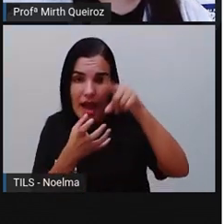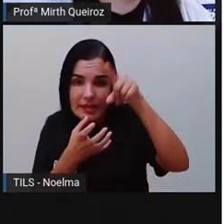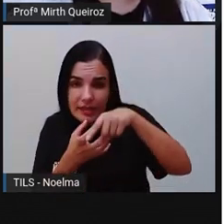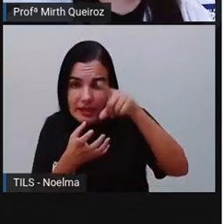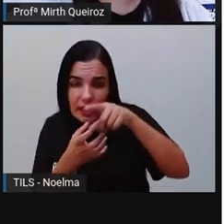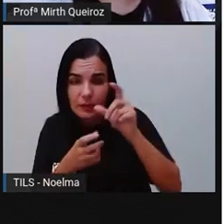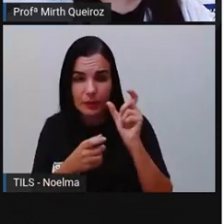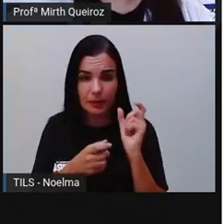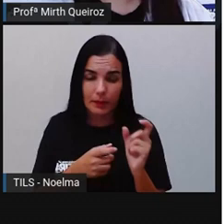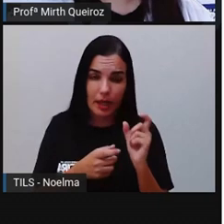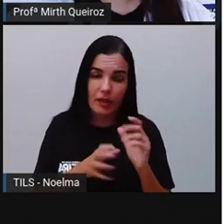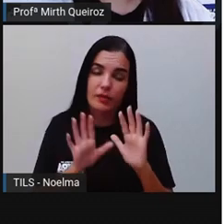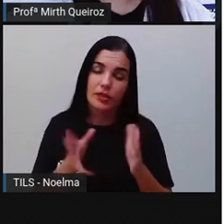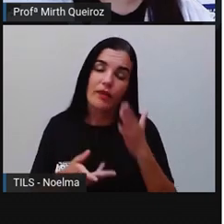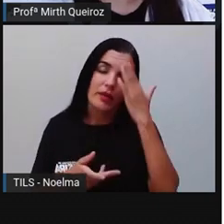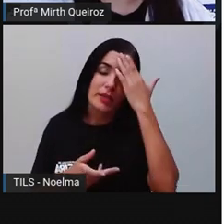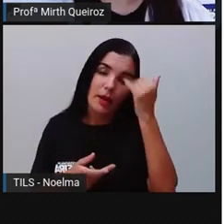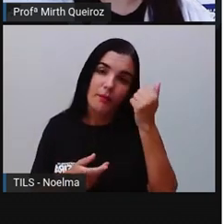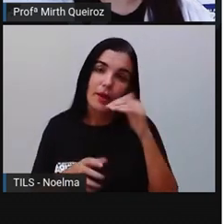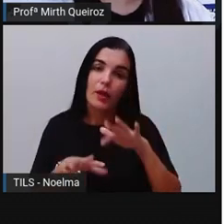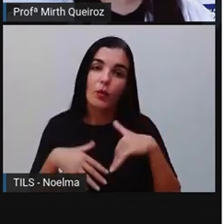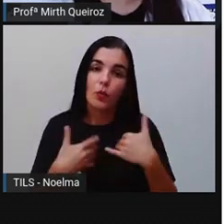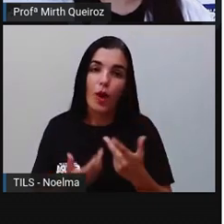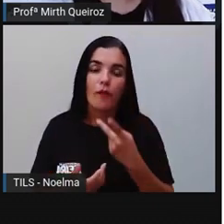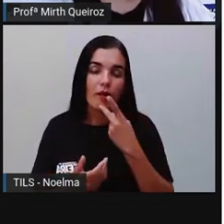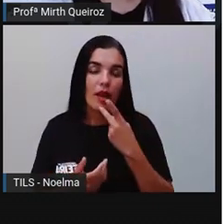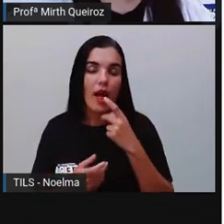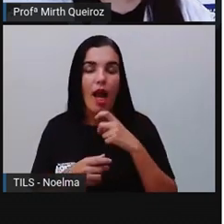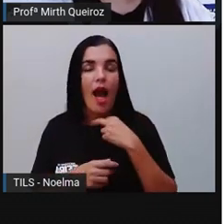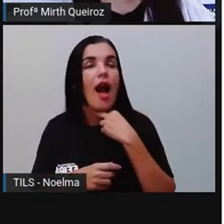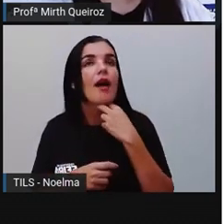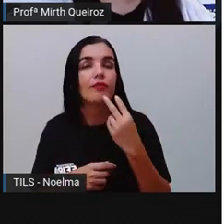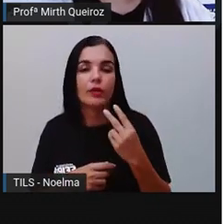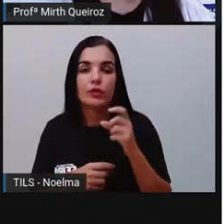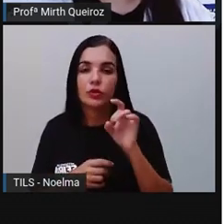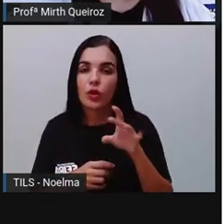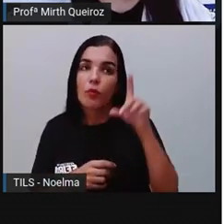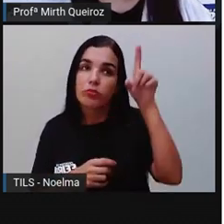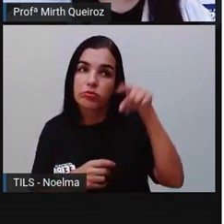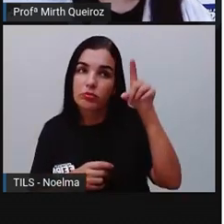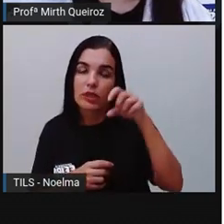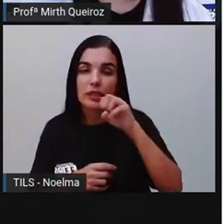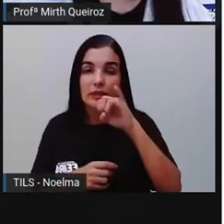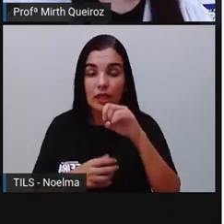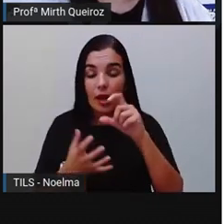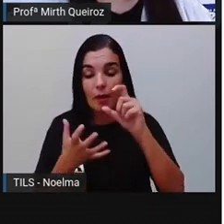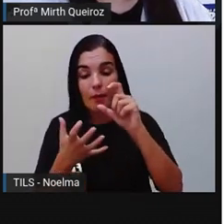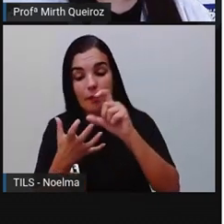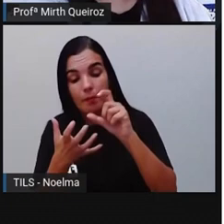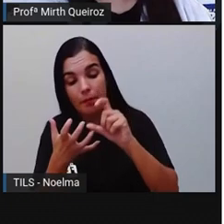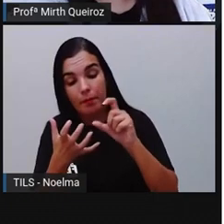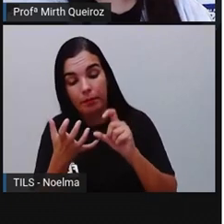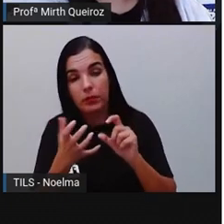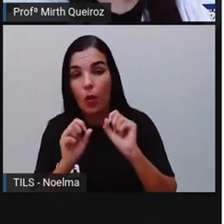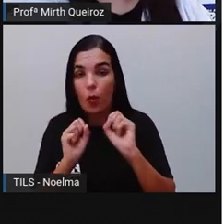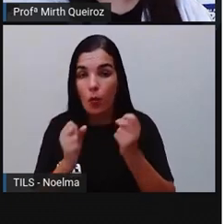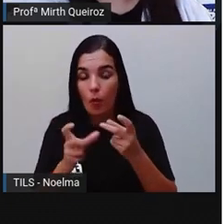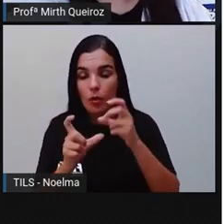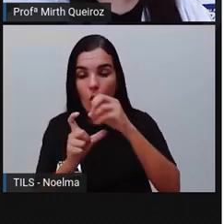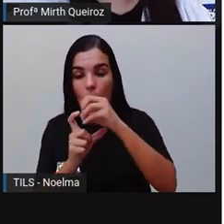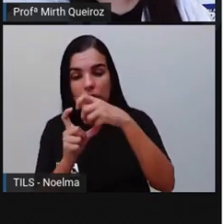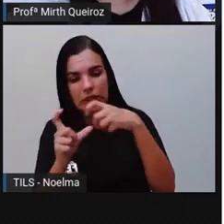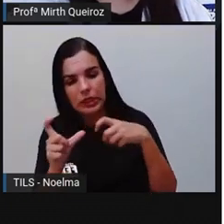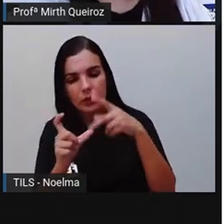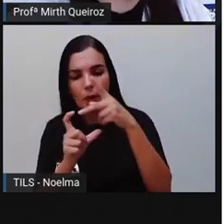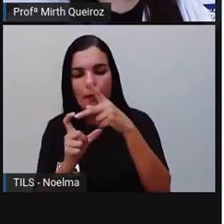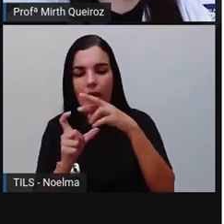a sílaba mais forte, sem precisar pronunciá-la alto. Basta agora identificar se é uma paroxítena, se é uma proparoxítena ou se é uma